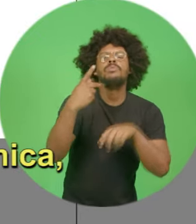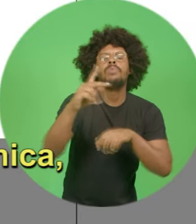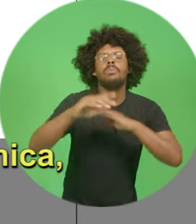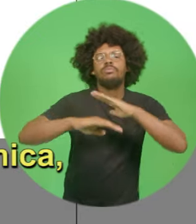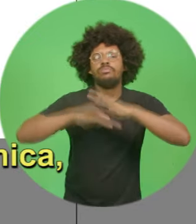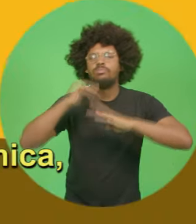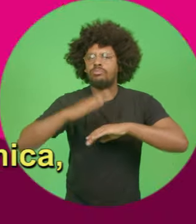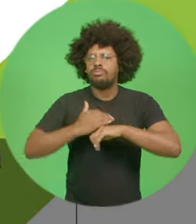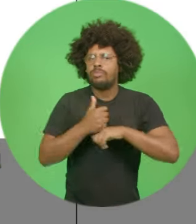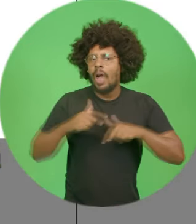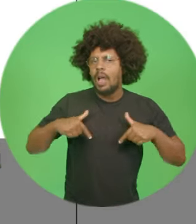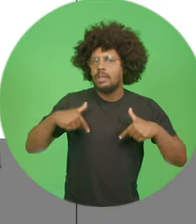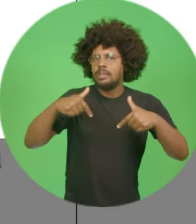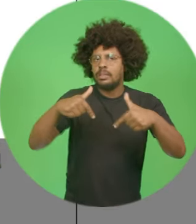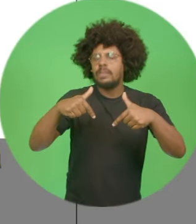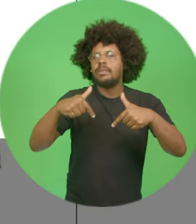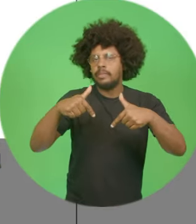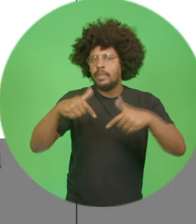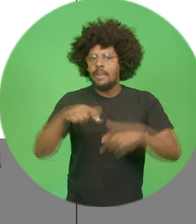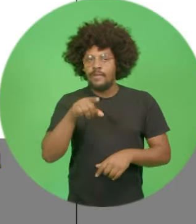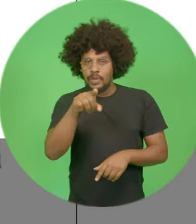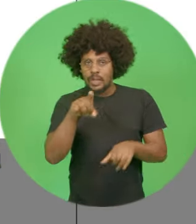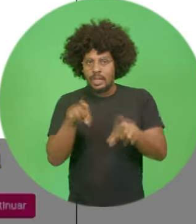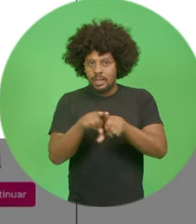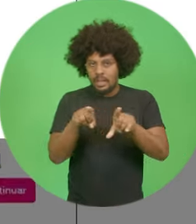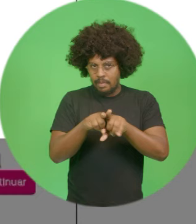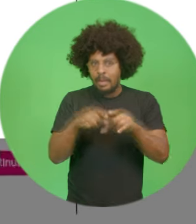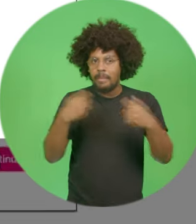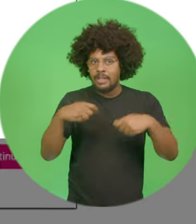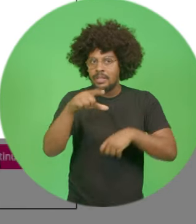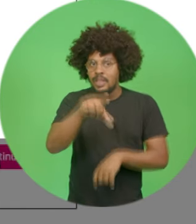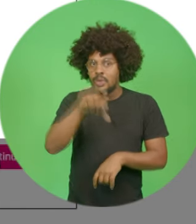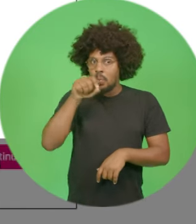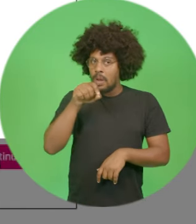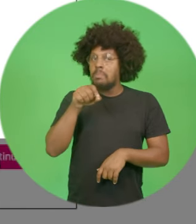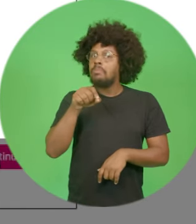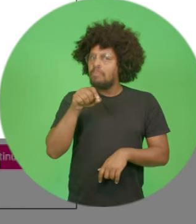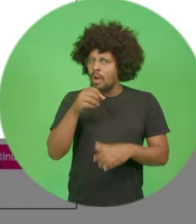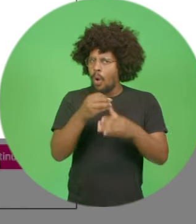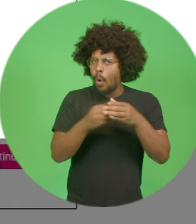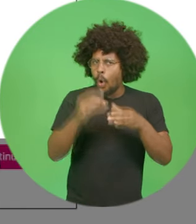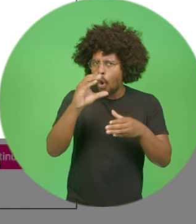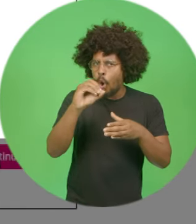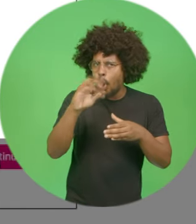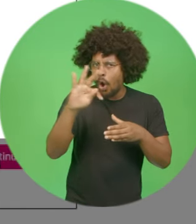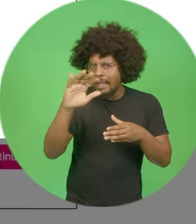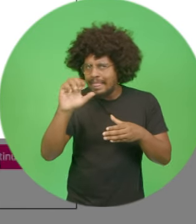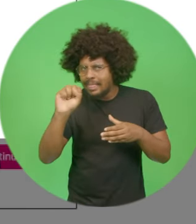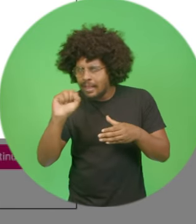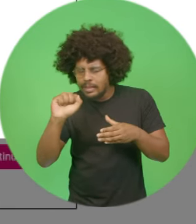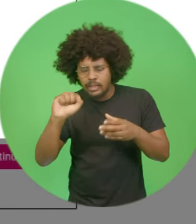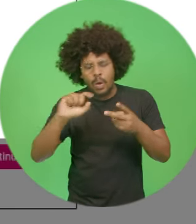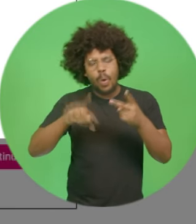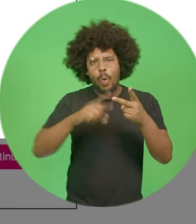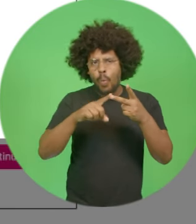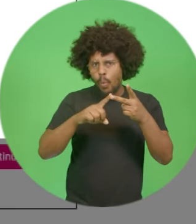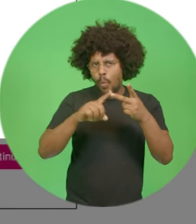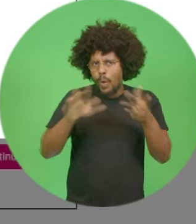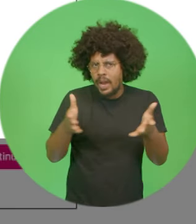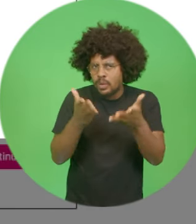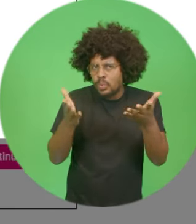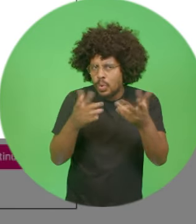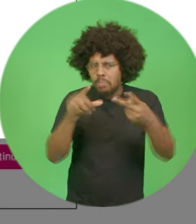profissional. O próximo passo é definir se a inscrição será com o uso de cotas e indutores. Caso